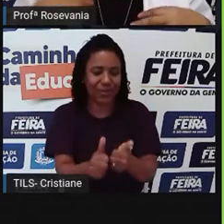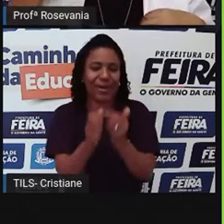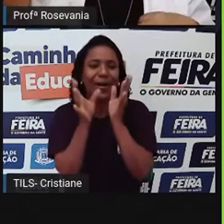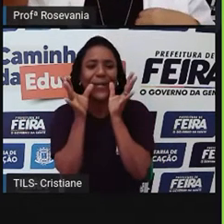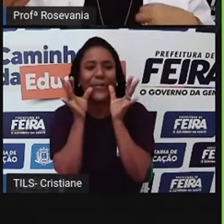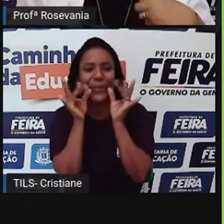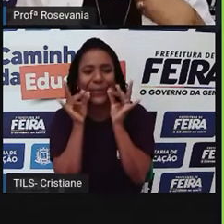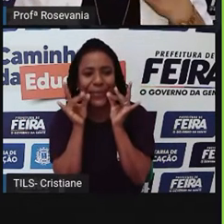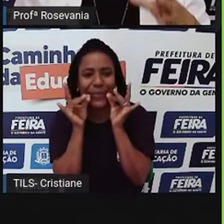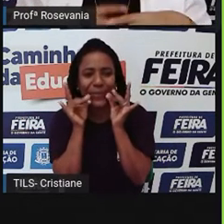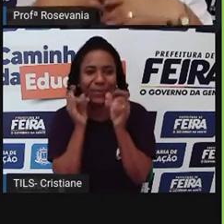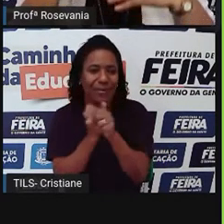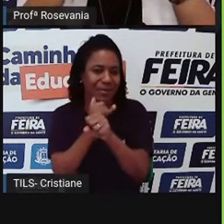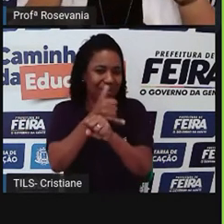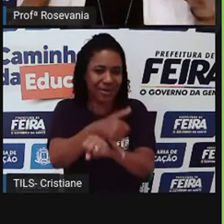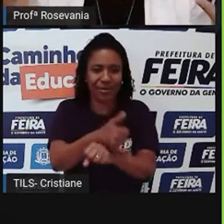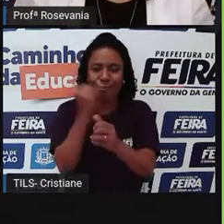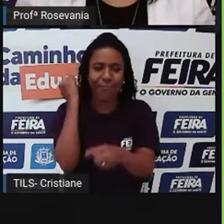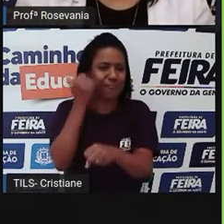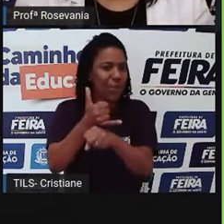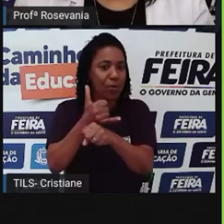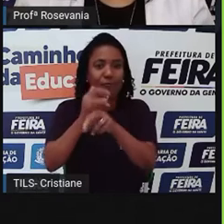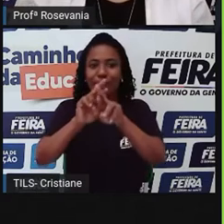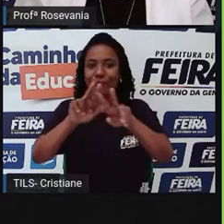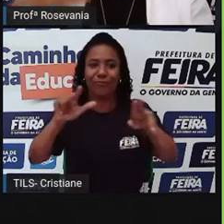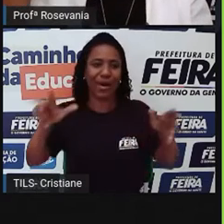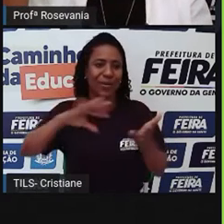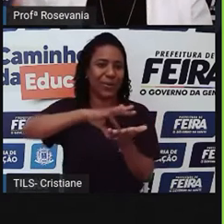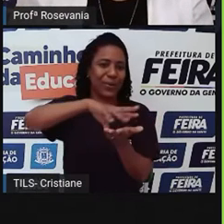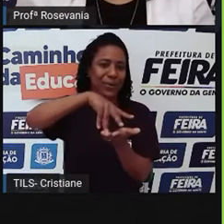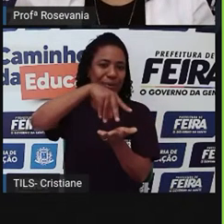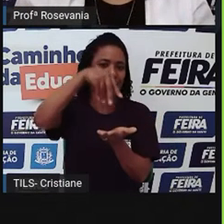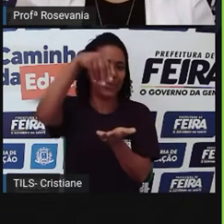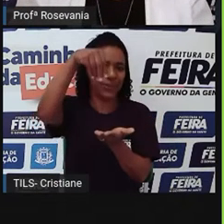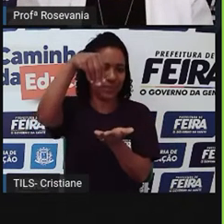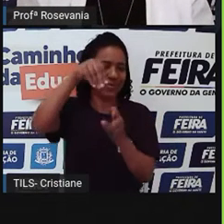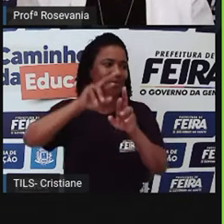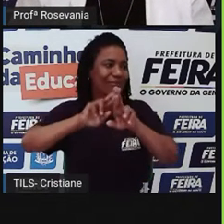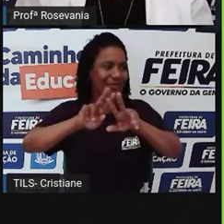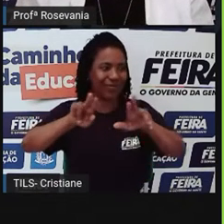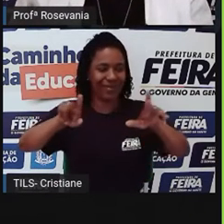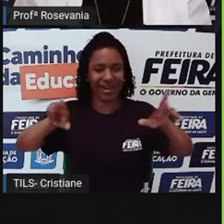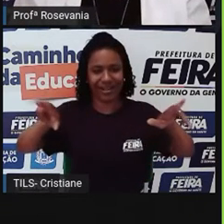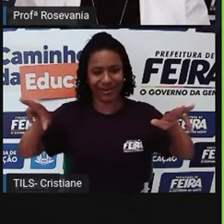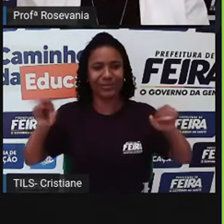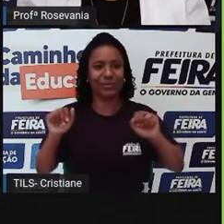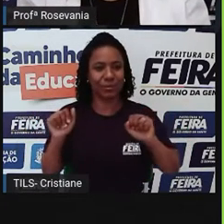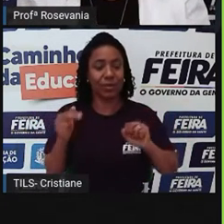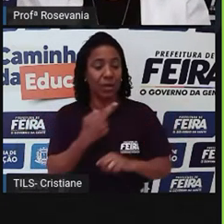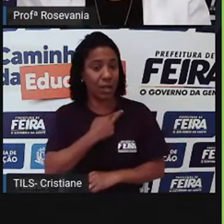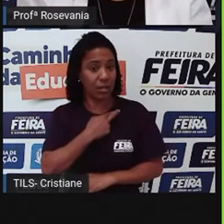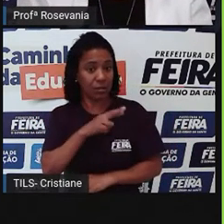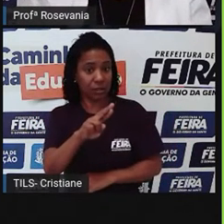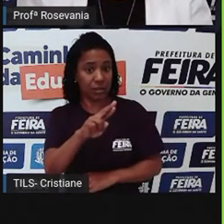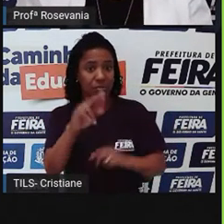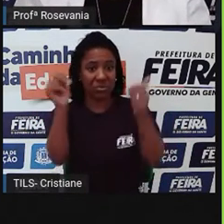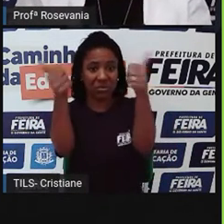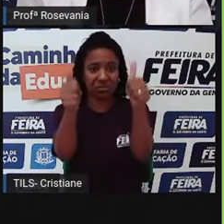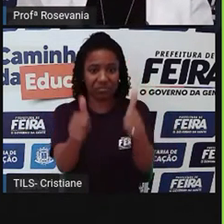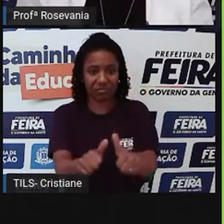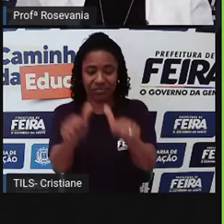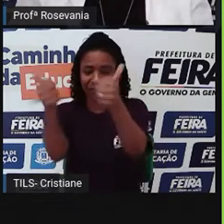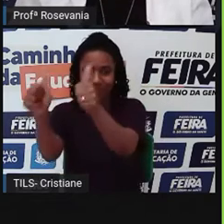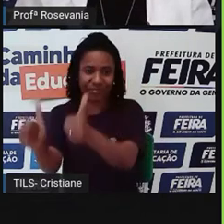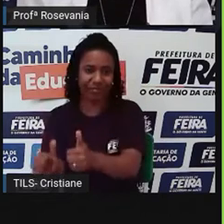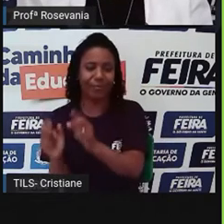couro, de ferro, do material que for, a gente também vai encontrar essa parte religiosa nas feiras livres.